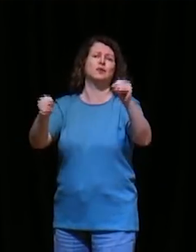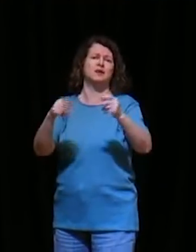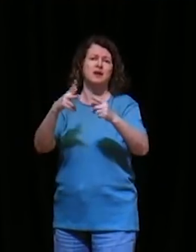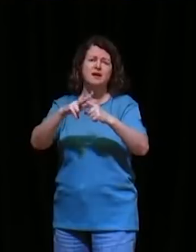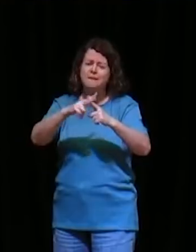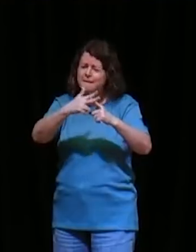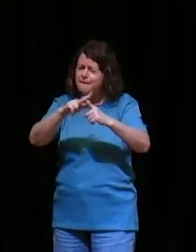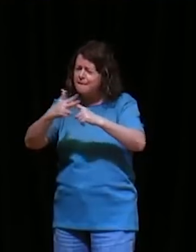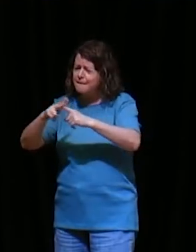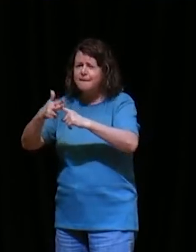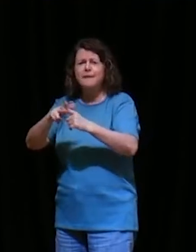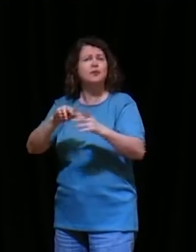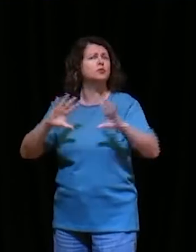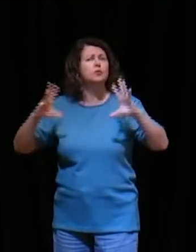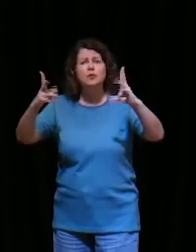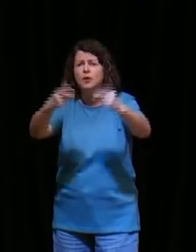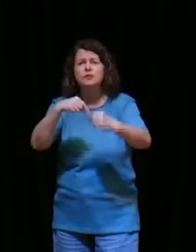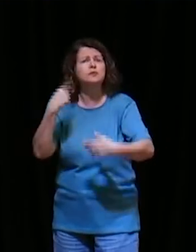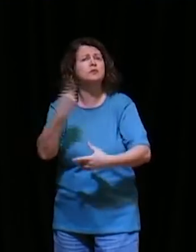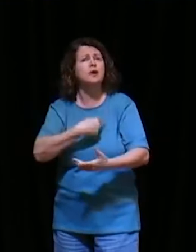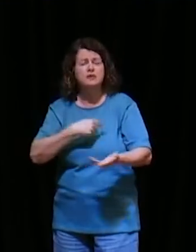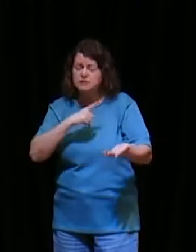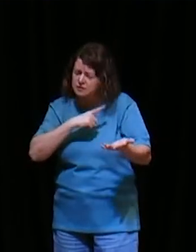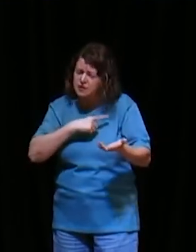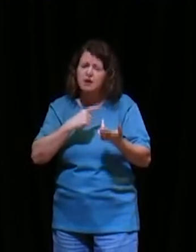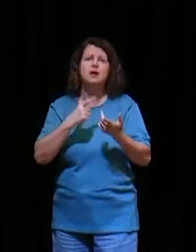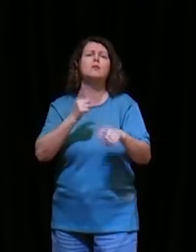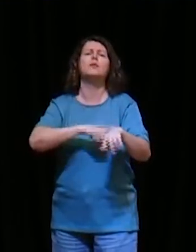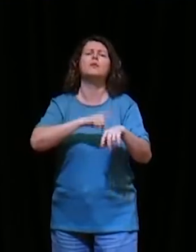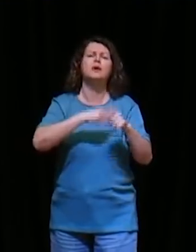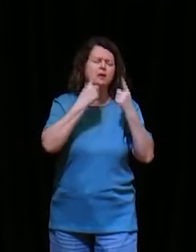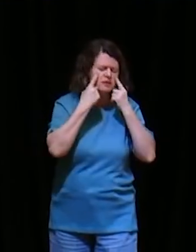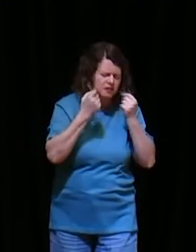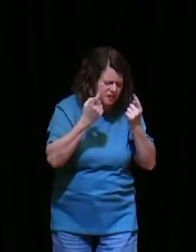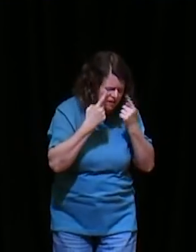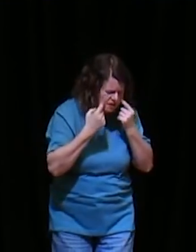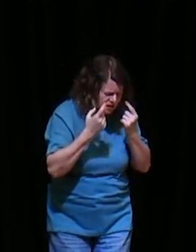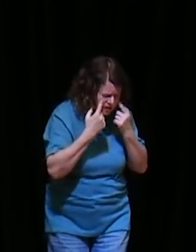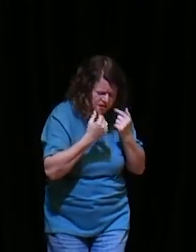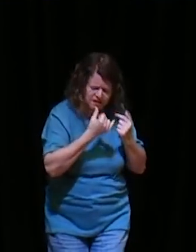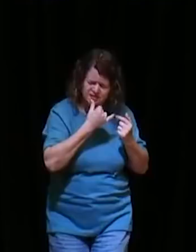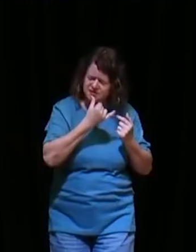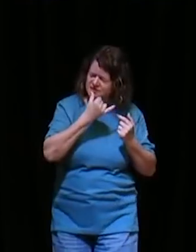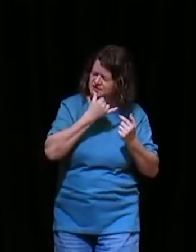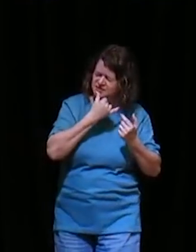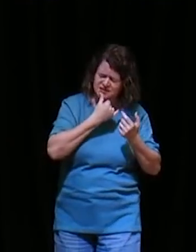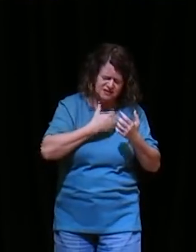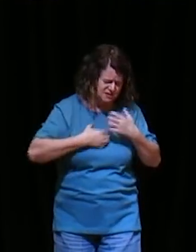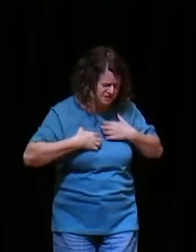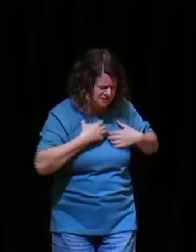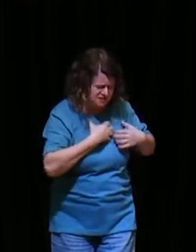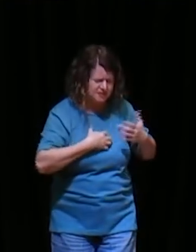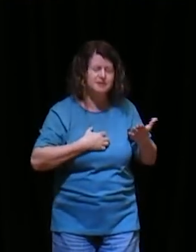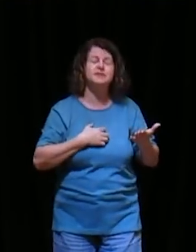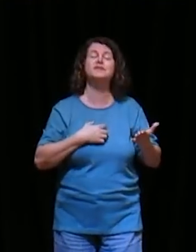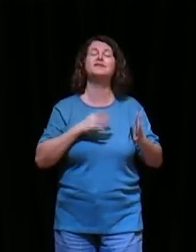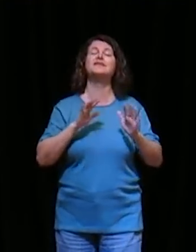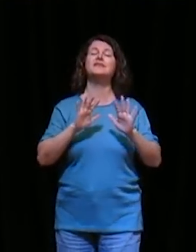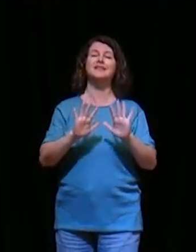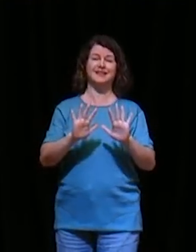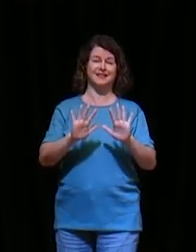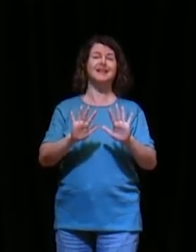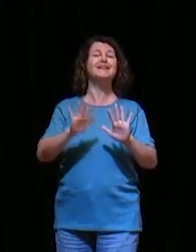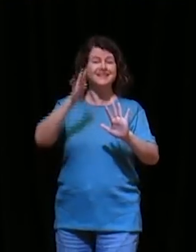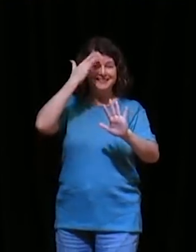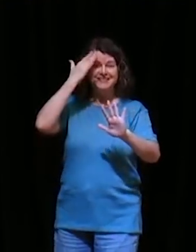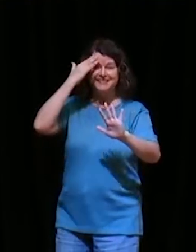todos nós, passamos por momentos, de choro, de lamento, de tristeza, mas eu sei, que os olhos do Senhor, estão por